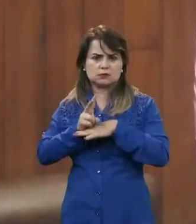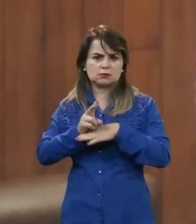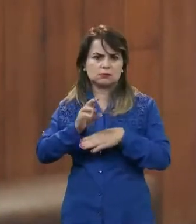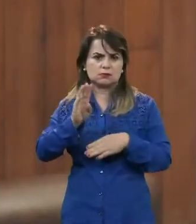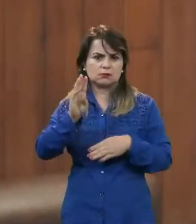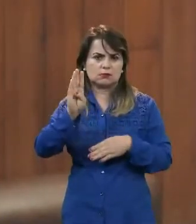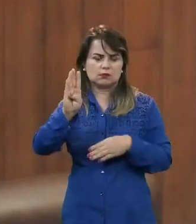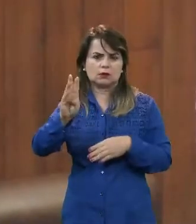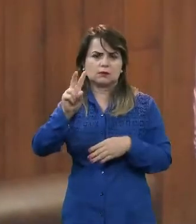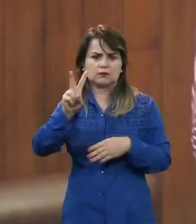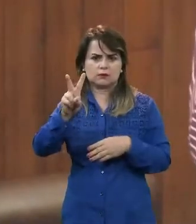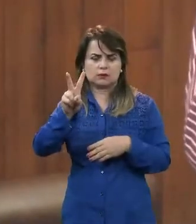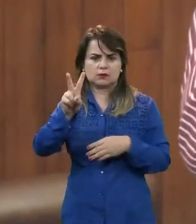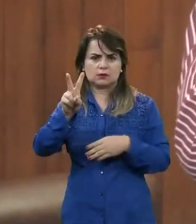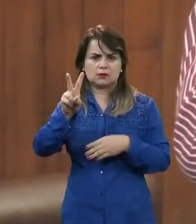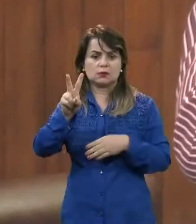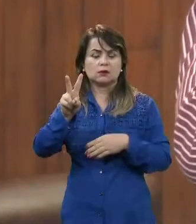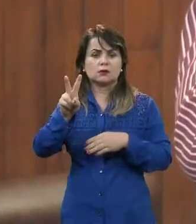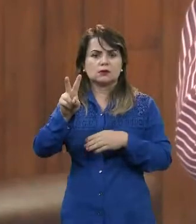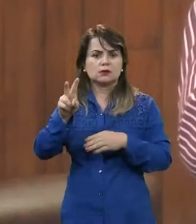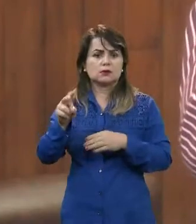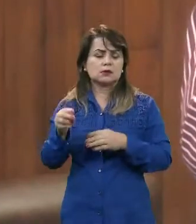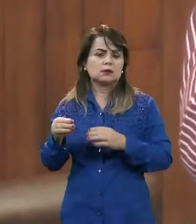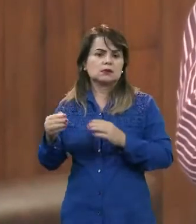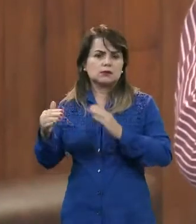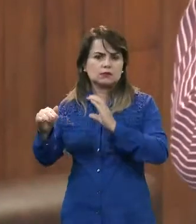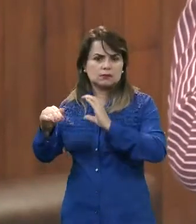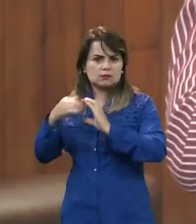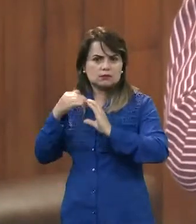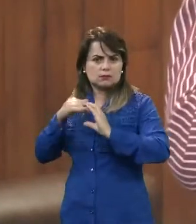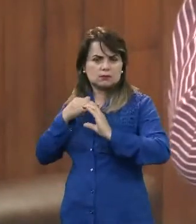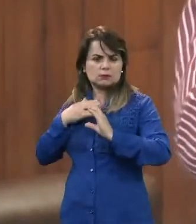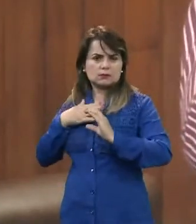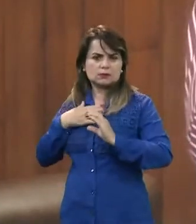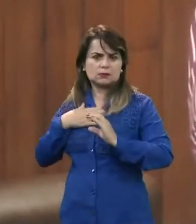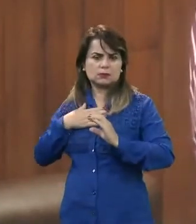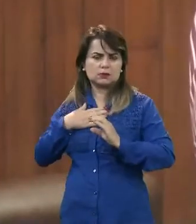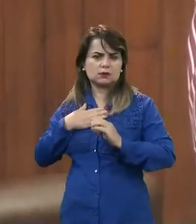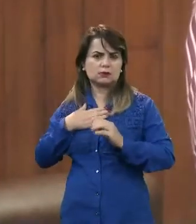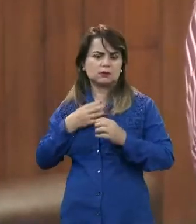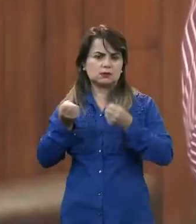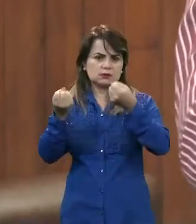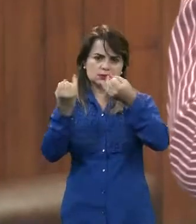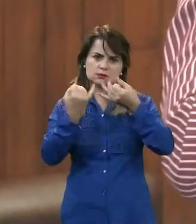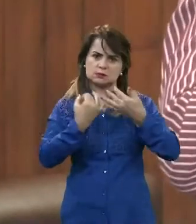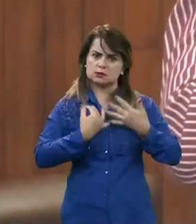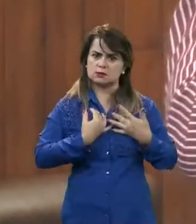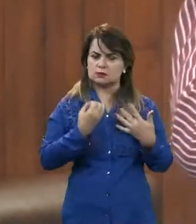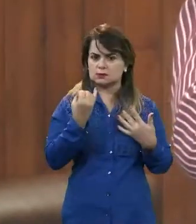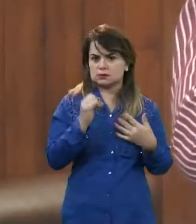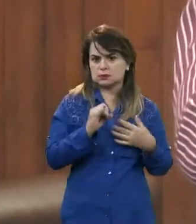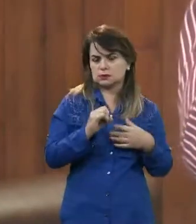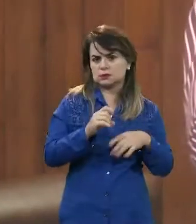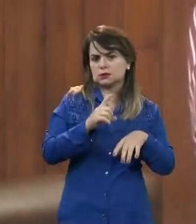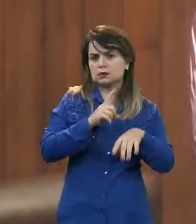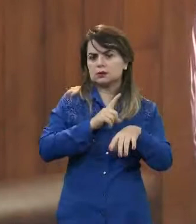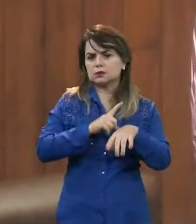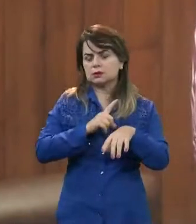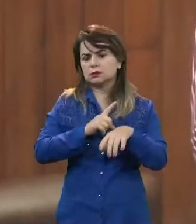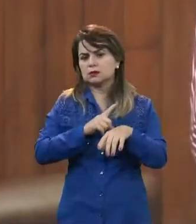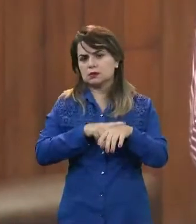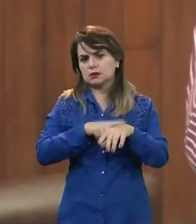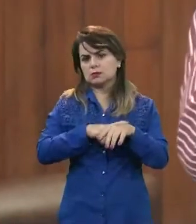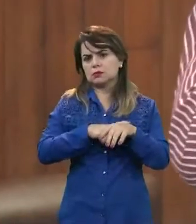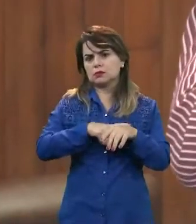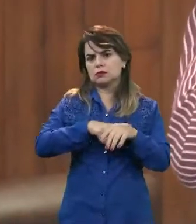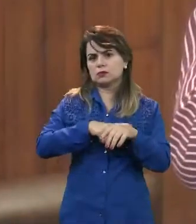mandou um e-mail para mim, ó, se você quer prorrogar por 90 dias, você entra, o financiamento que ia terminar em fevereiro vai terminar em maio.